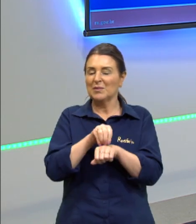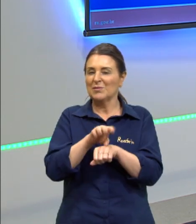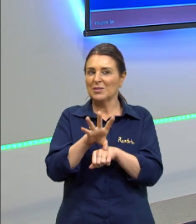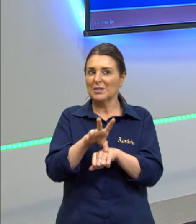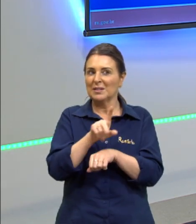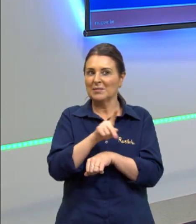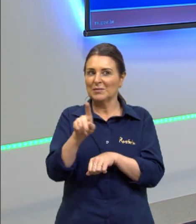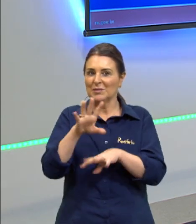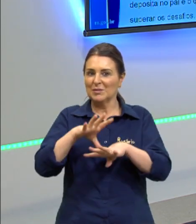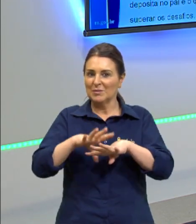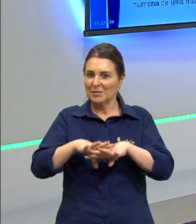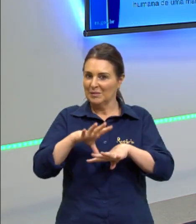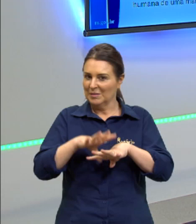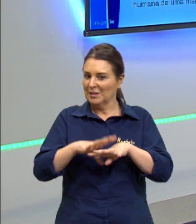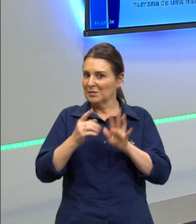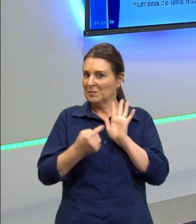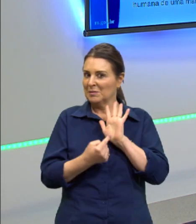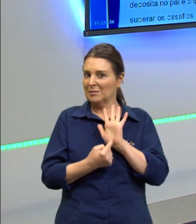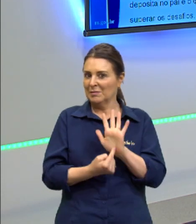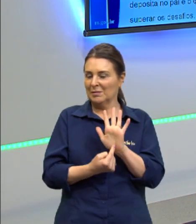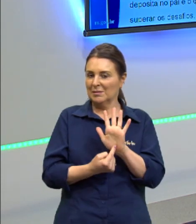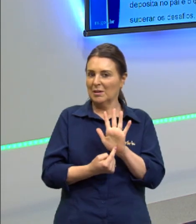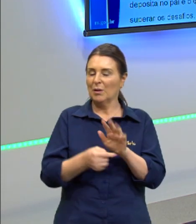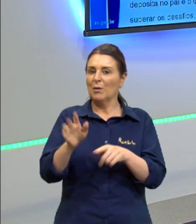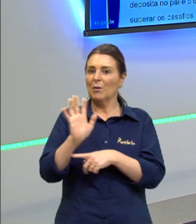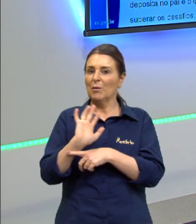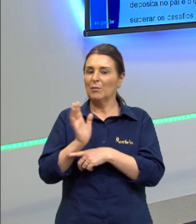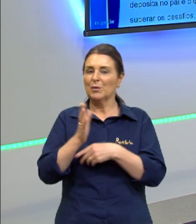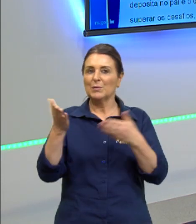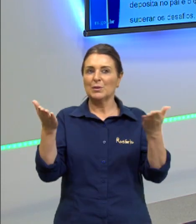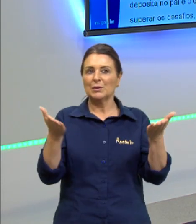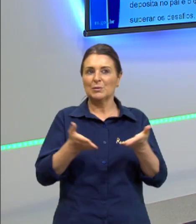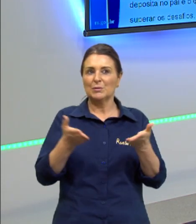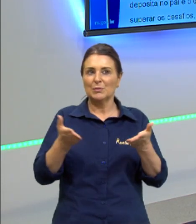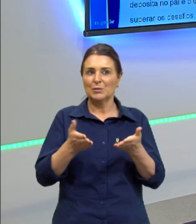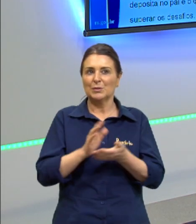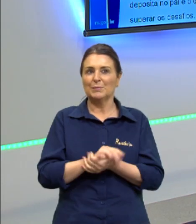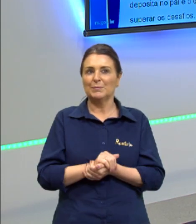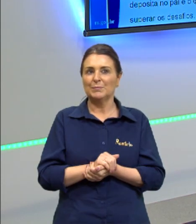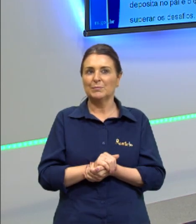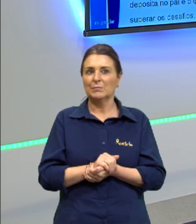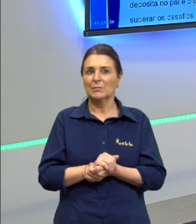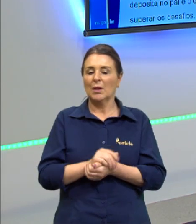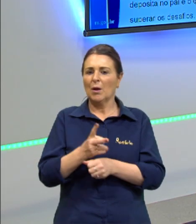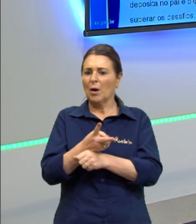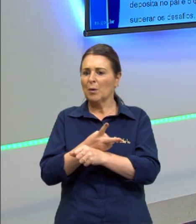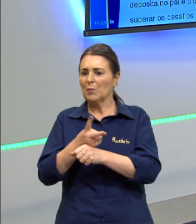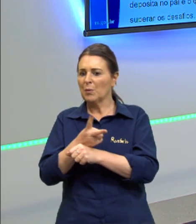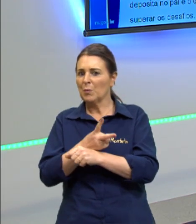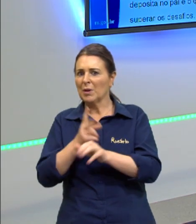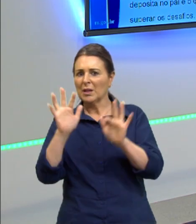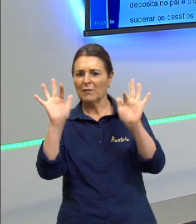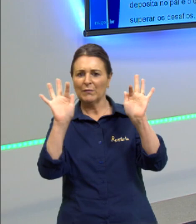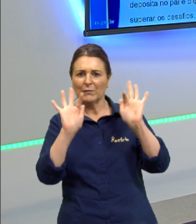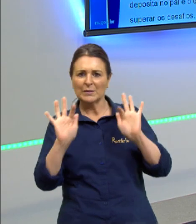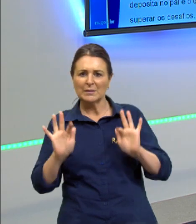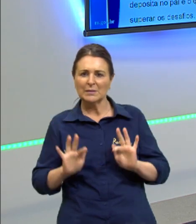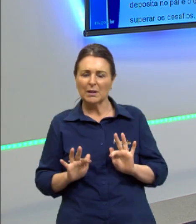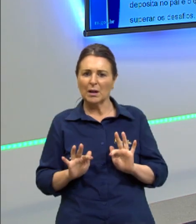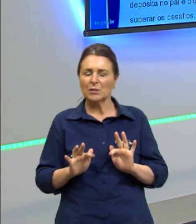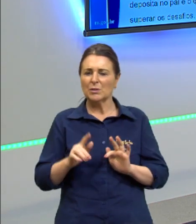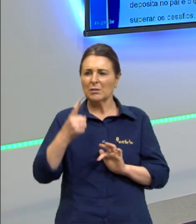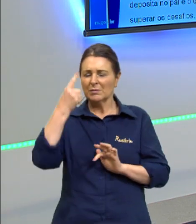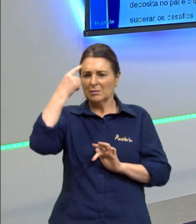que eu trago para vocês os filmes de hoje são A Procura da Felicidade que é um filme